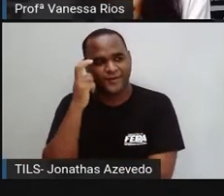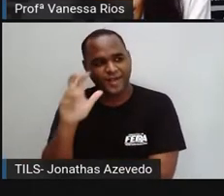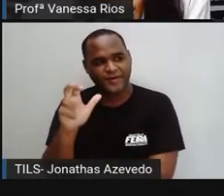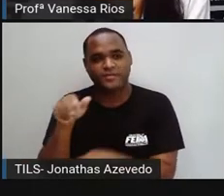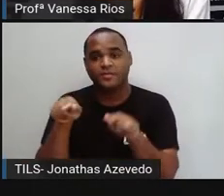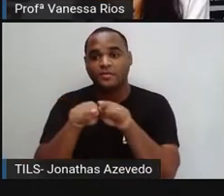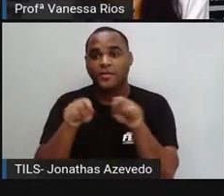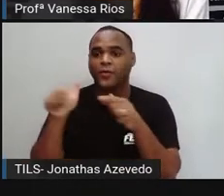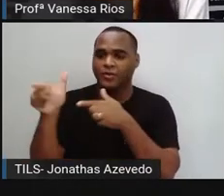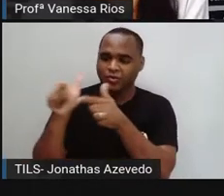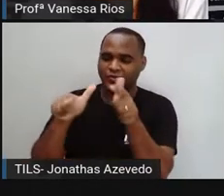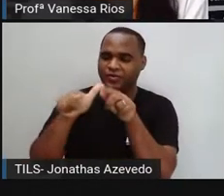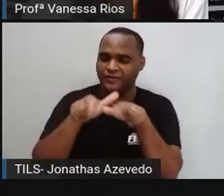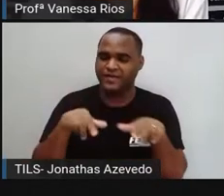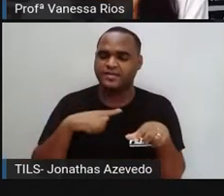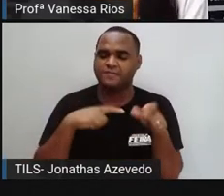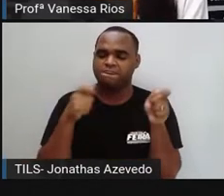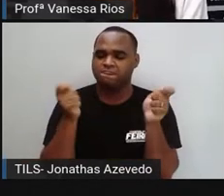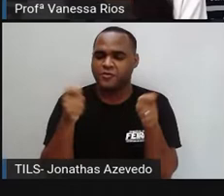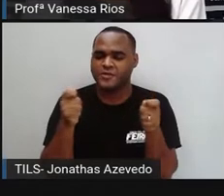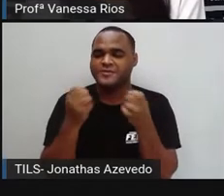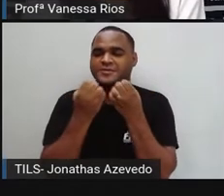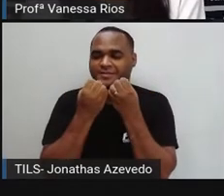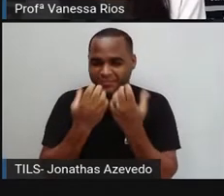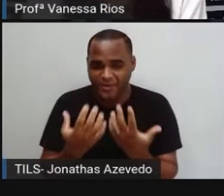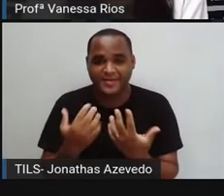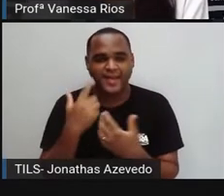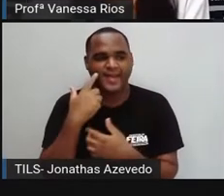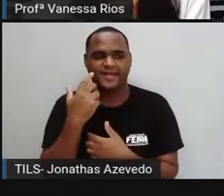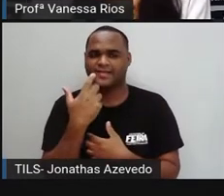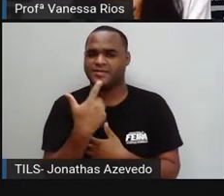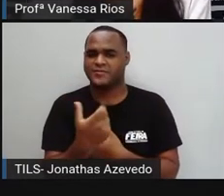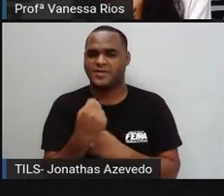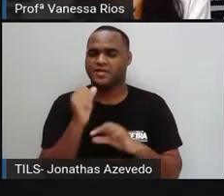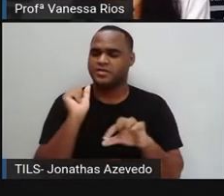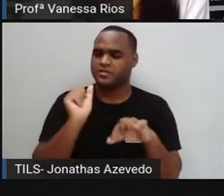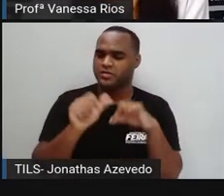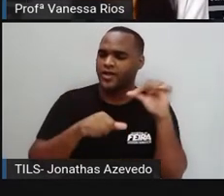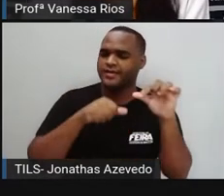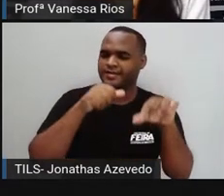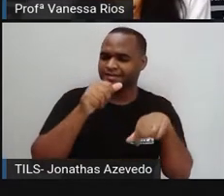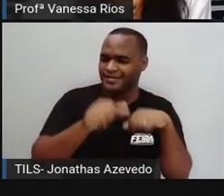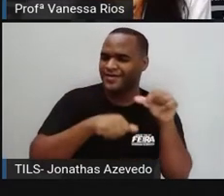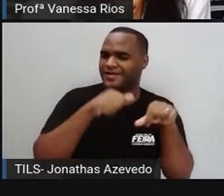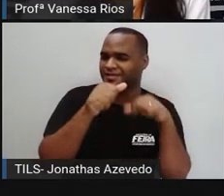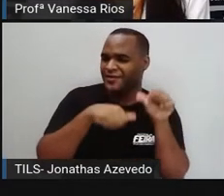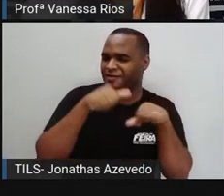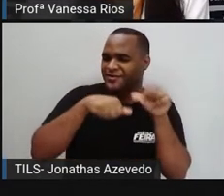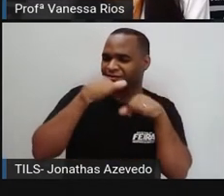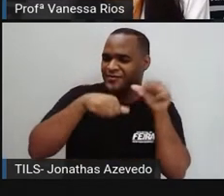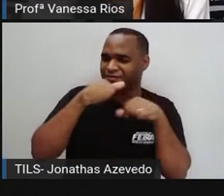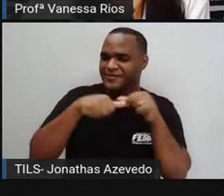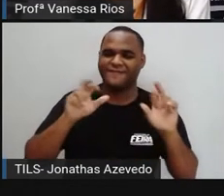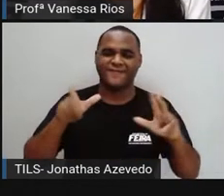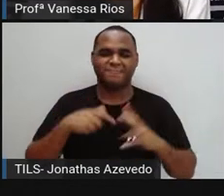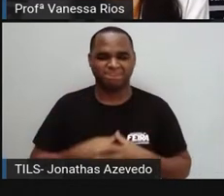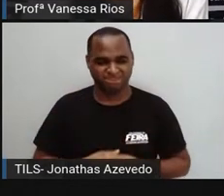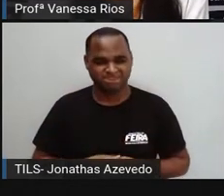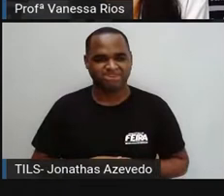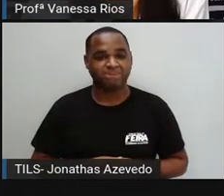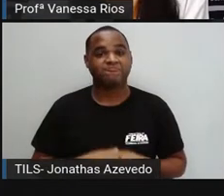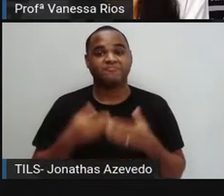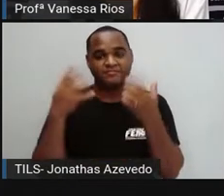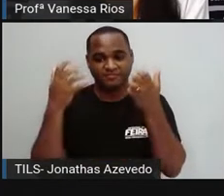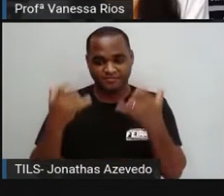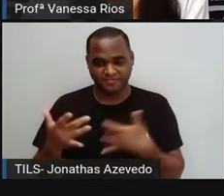outras influências favorecem para que a língua se modifique, que ela seja diferente. Então,